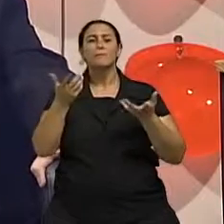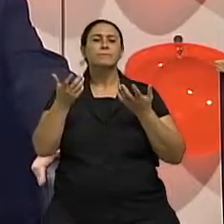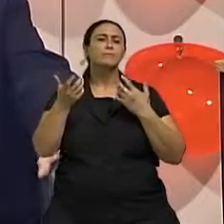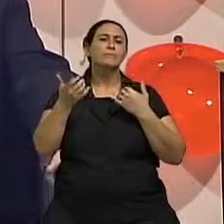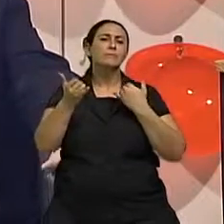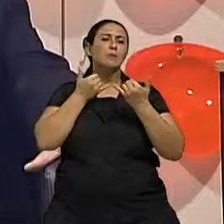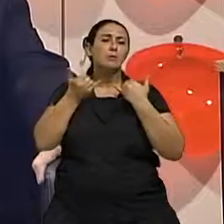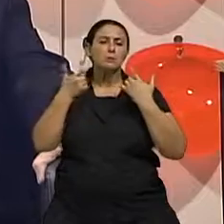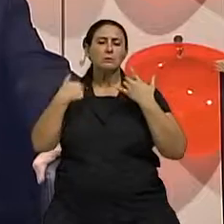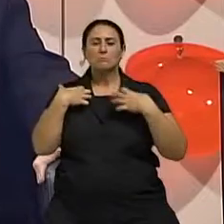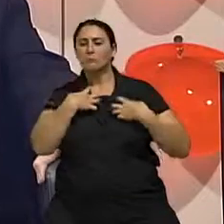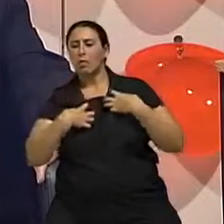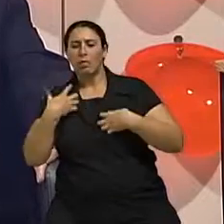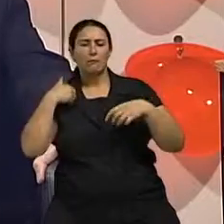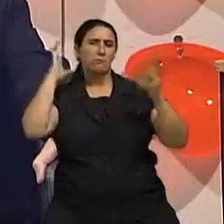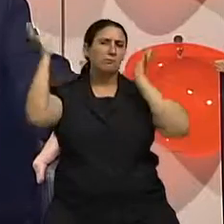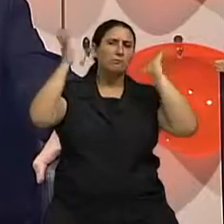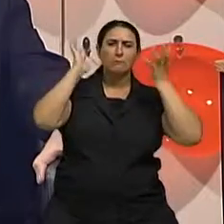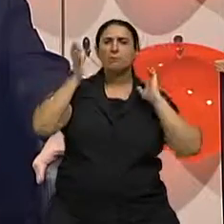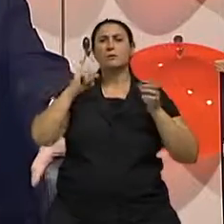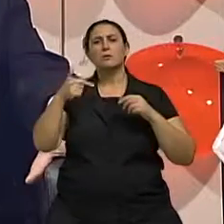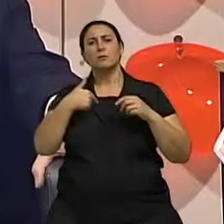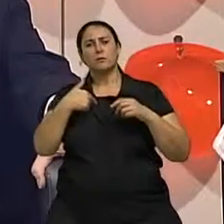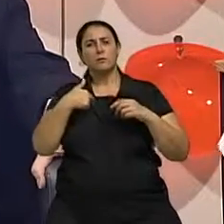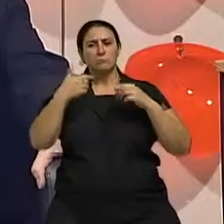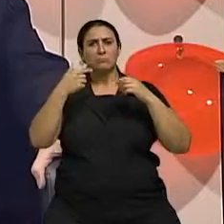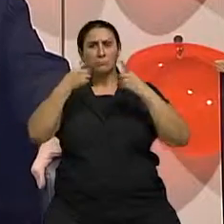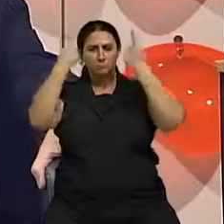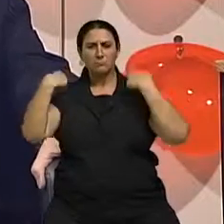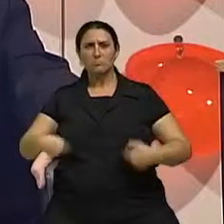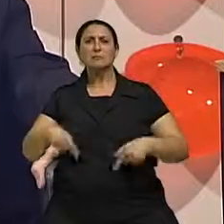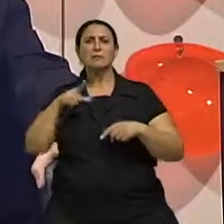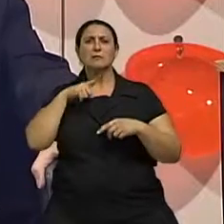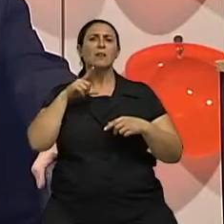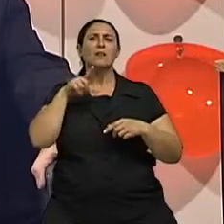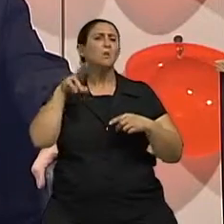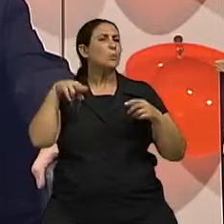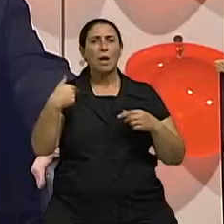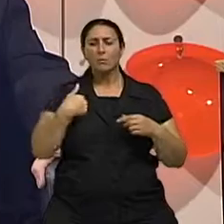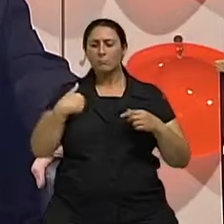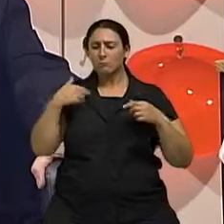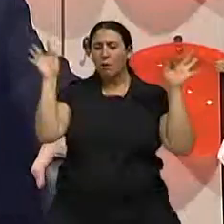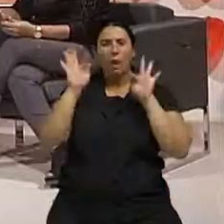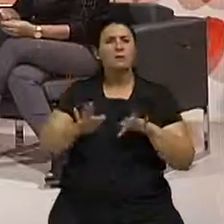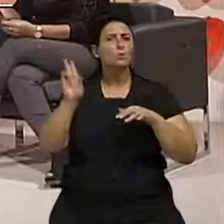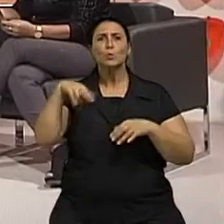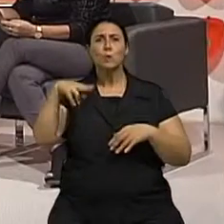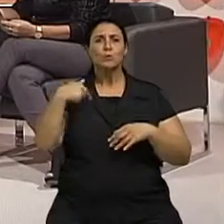principalmente o transtorno desmórfico corporal, que é aquela paciente que nunca está satisfeita com o seu corpo.